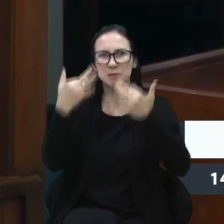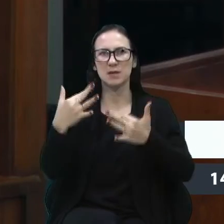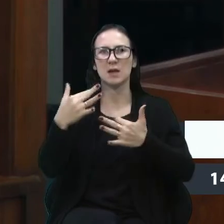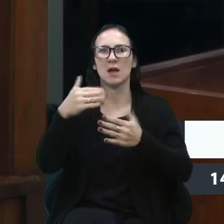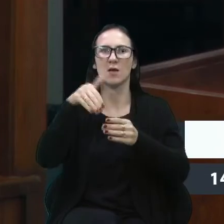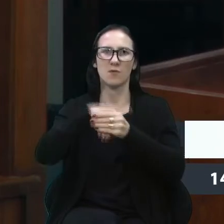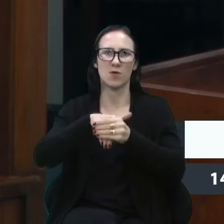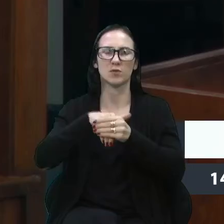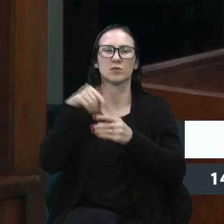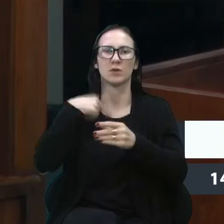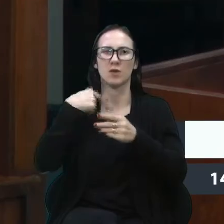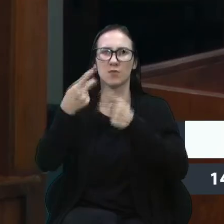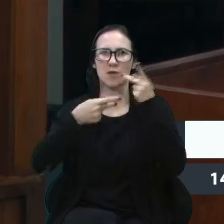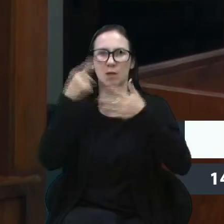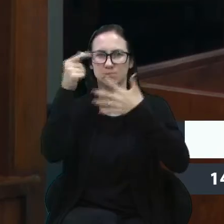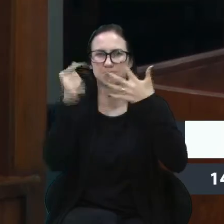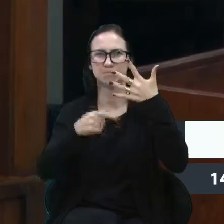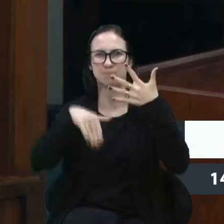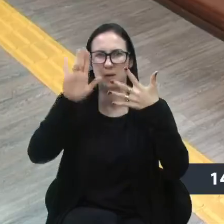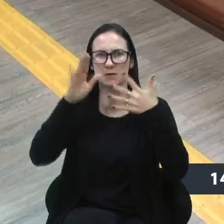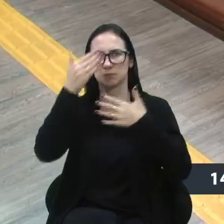algumas outras questões. Obrigado, senhora presidente.